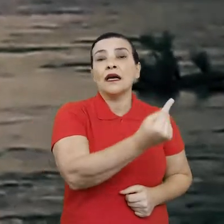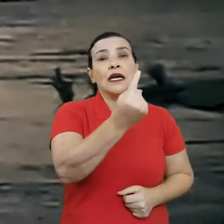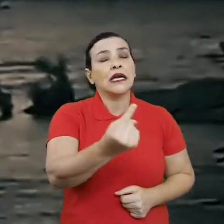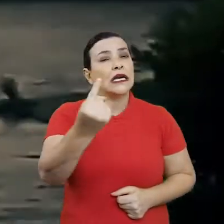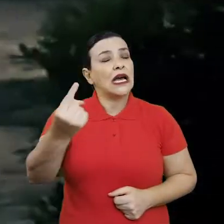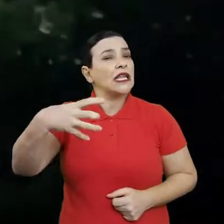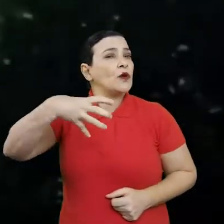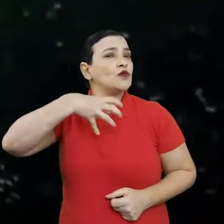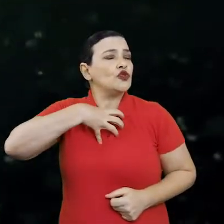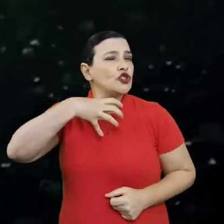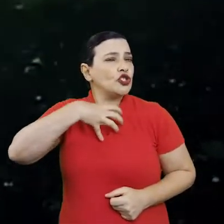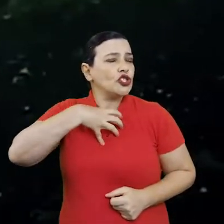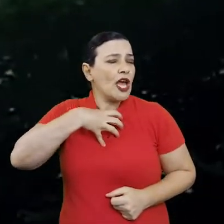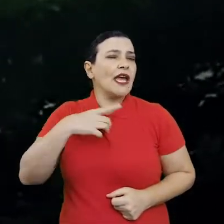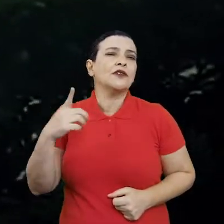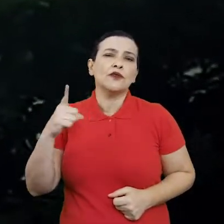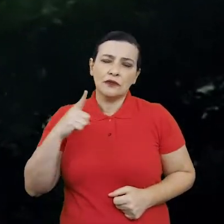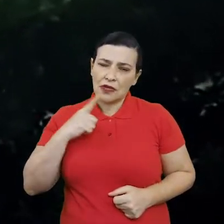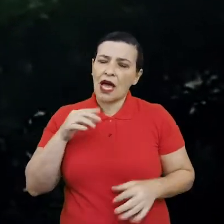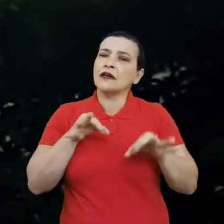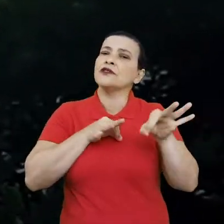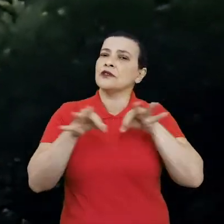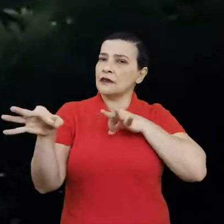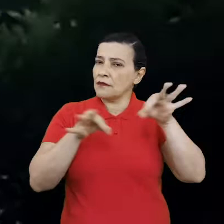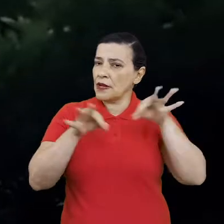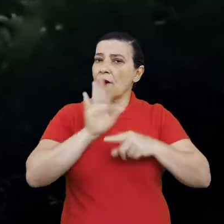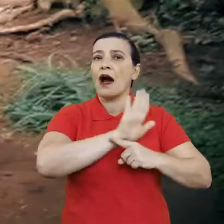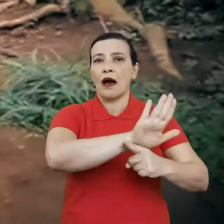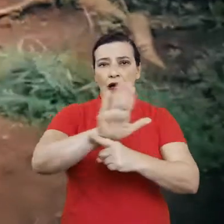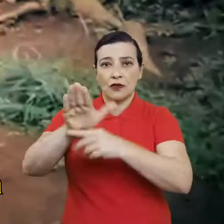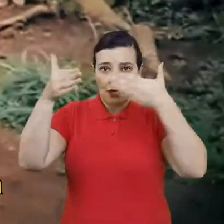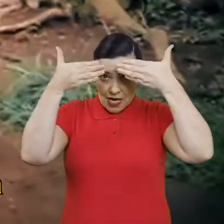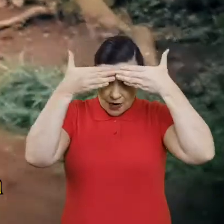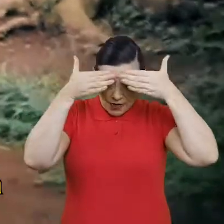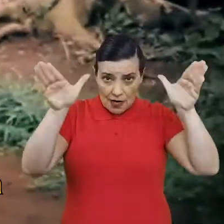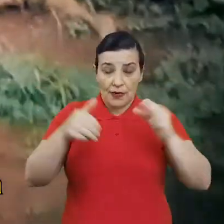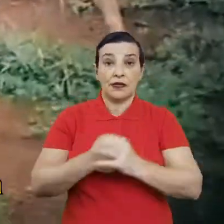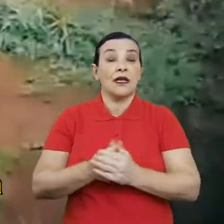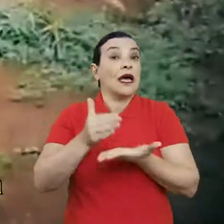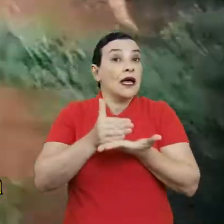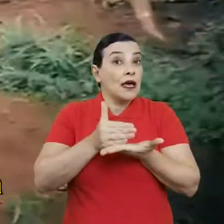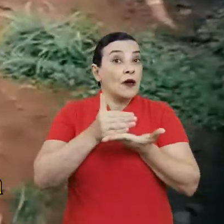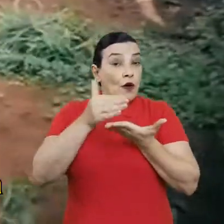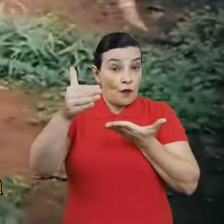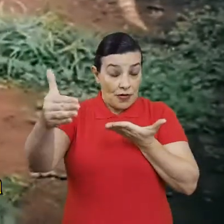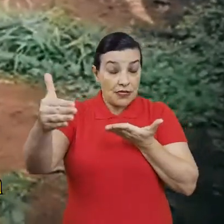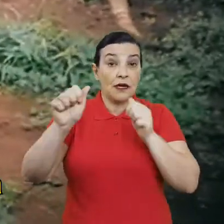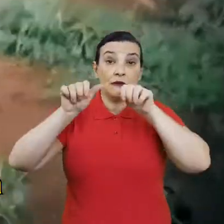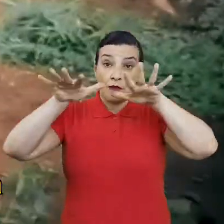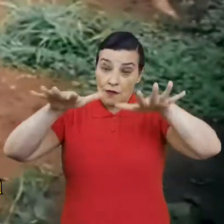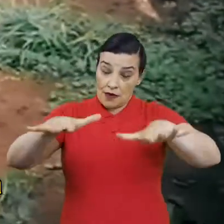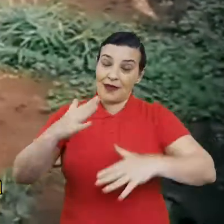Cada benzedor tem sua forma própria específica para abrir a mente. Conversando com o benzedor,